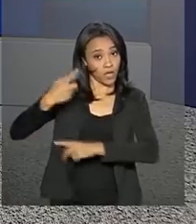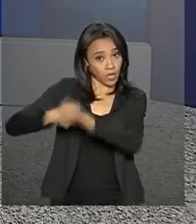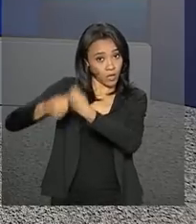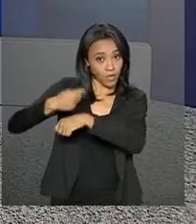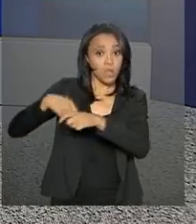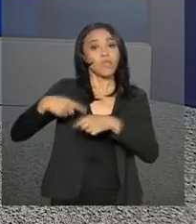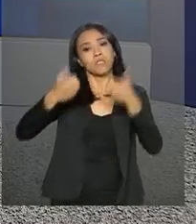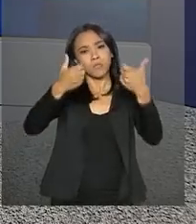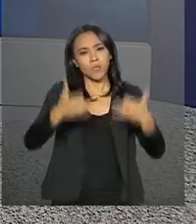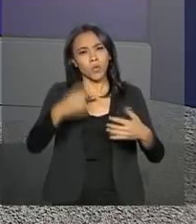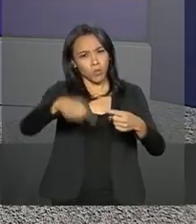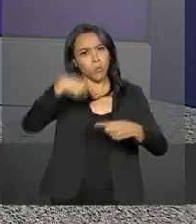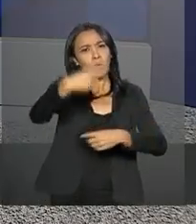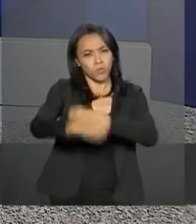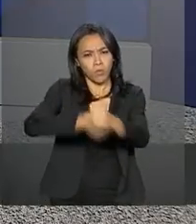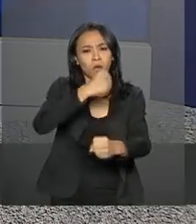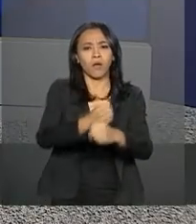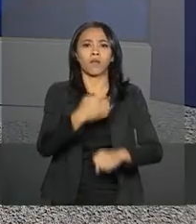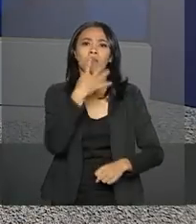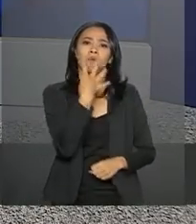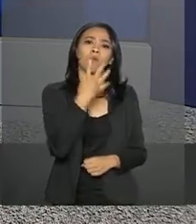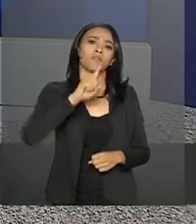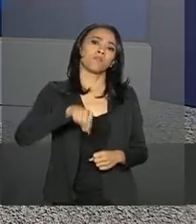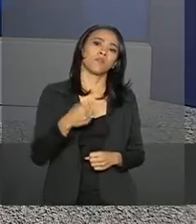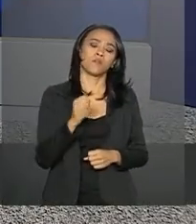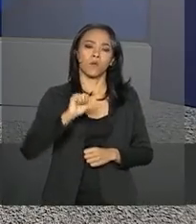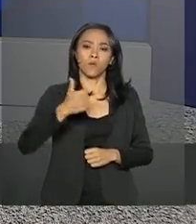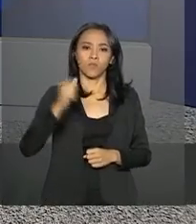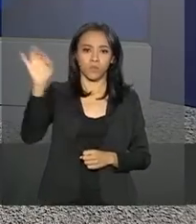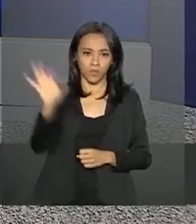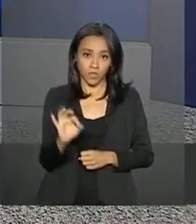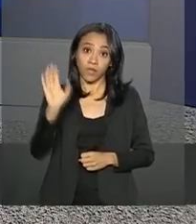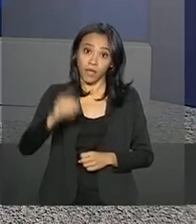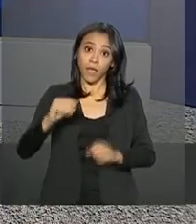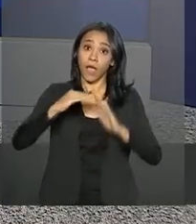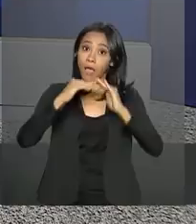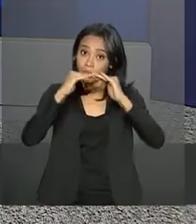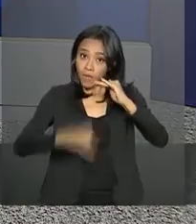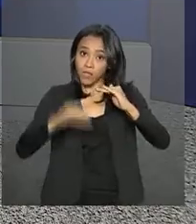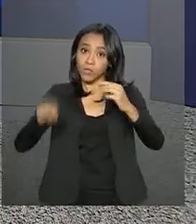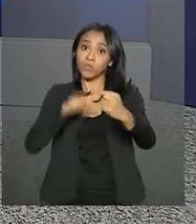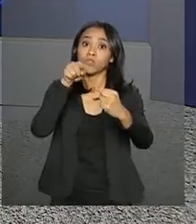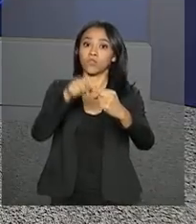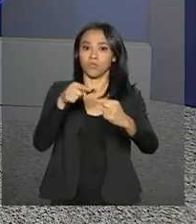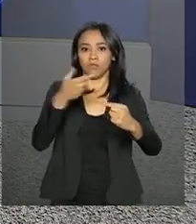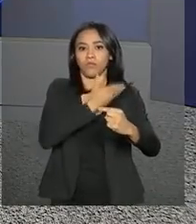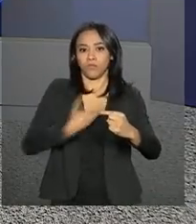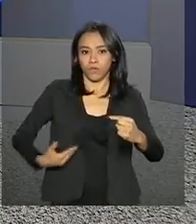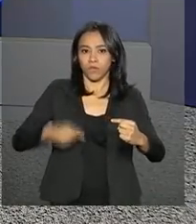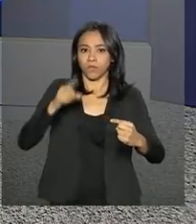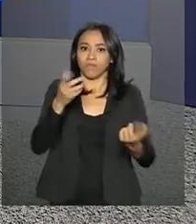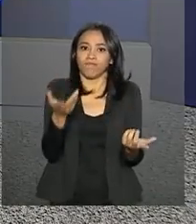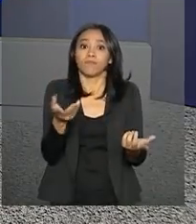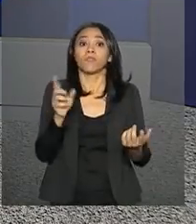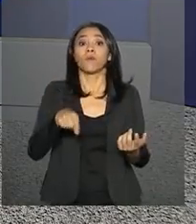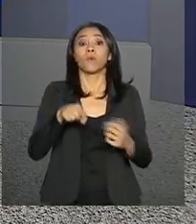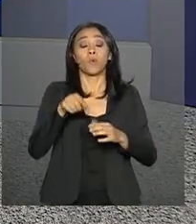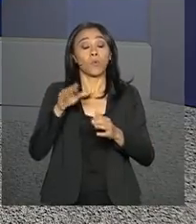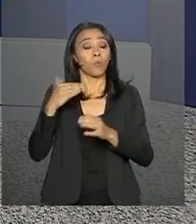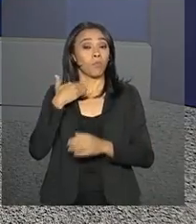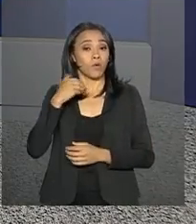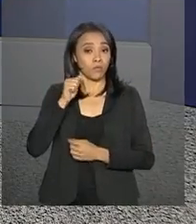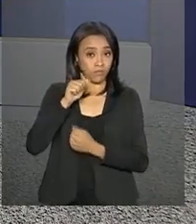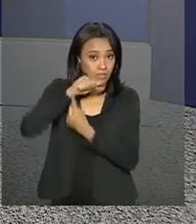a previsão de inflação está em 4,11%, abaixo da meta, que é de 4,5%. A pesquisa semanal do Banco Central